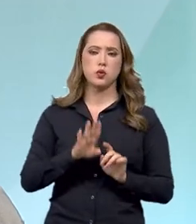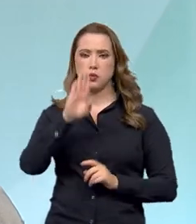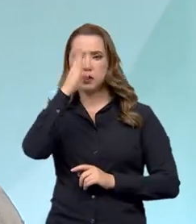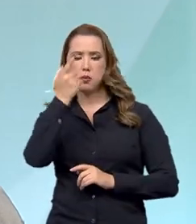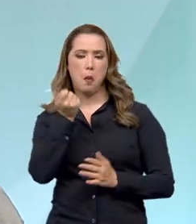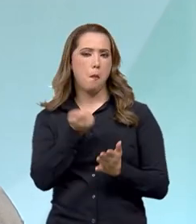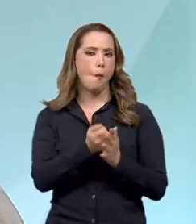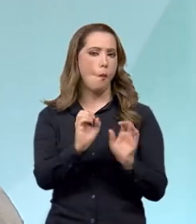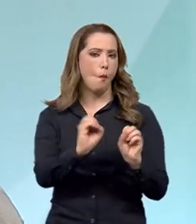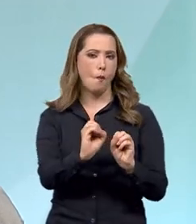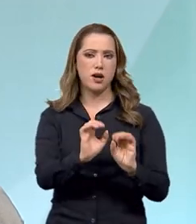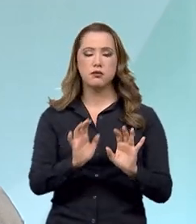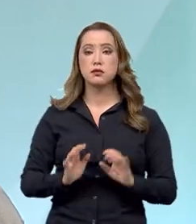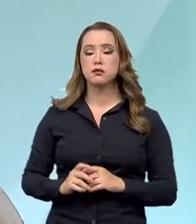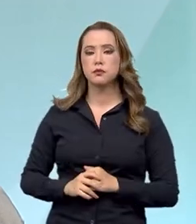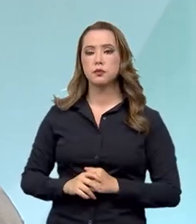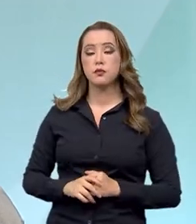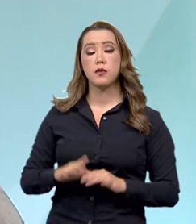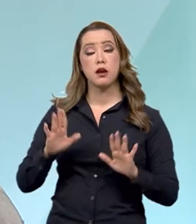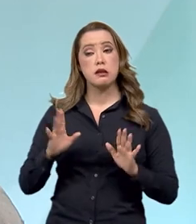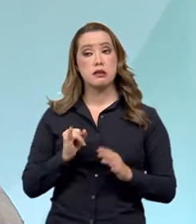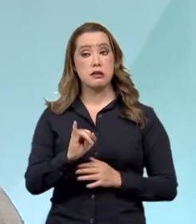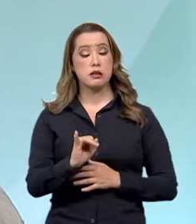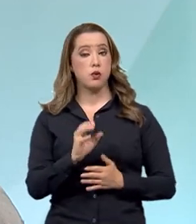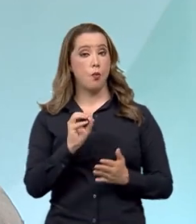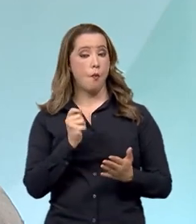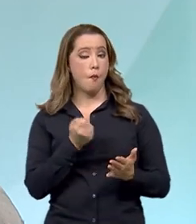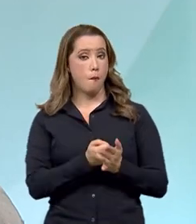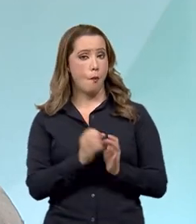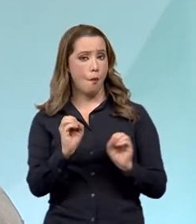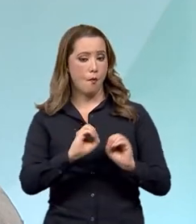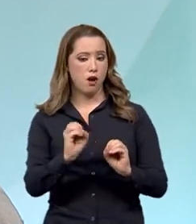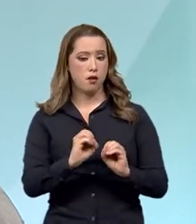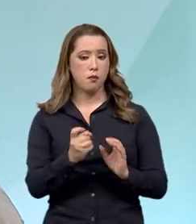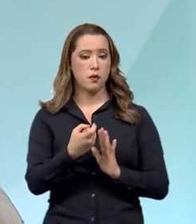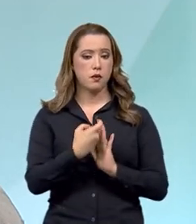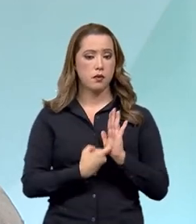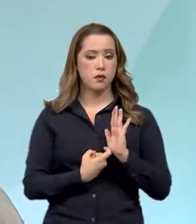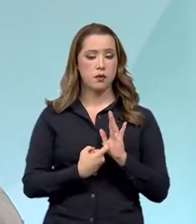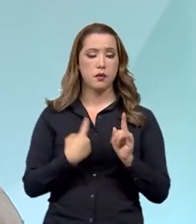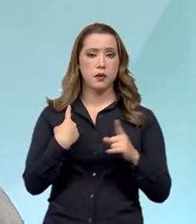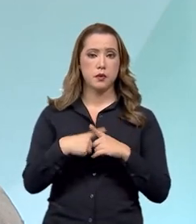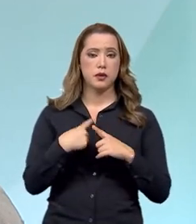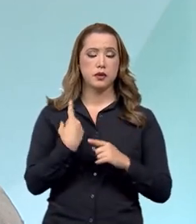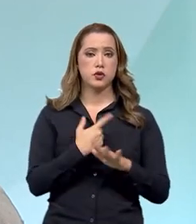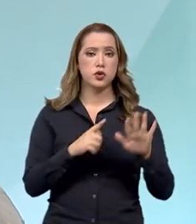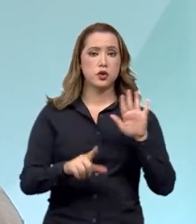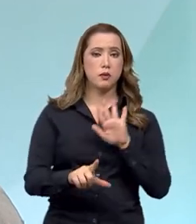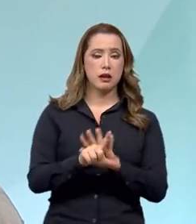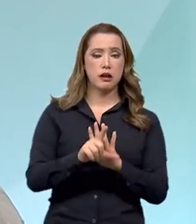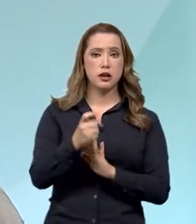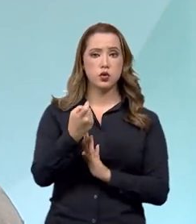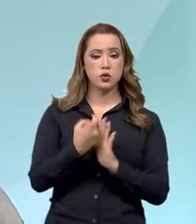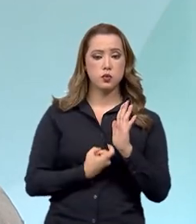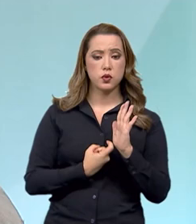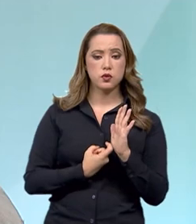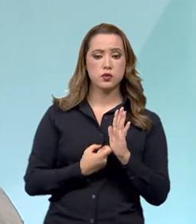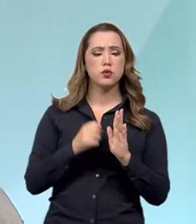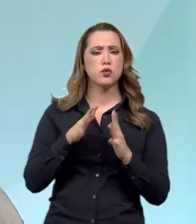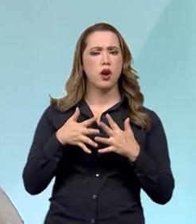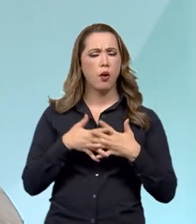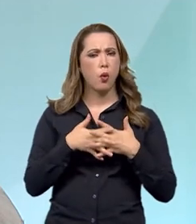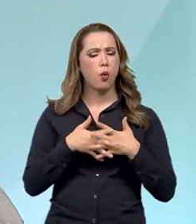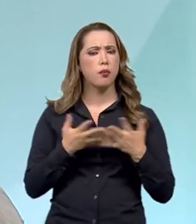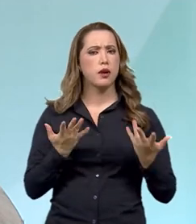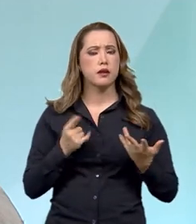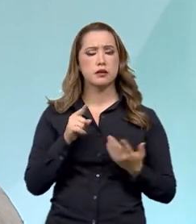não pagou um tributo. Ao não pagar o tributo, em função da nossa legislação tributária, como eu falei, bastante complexa,